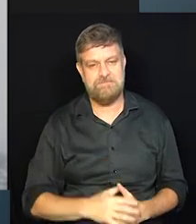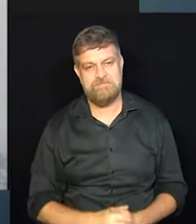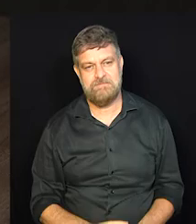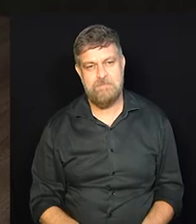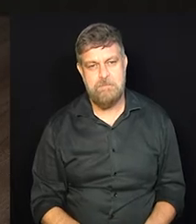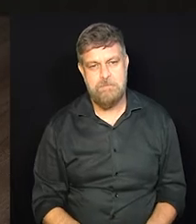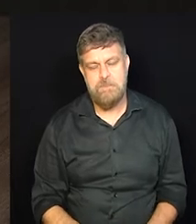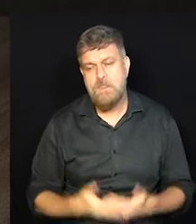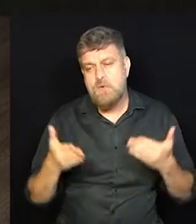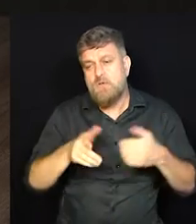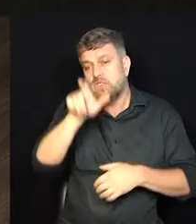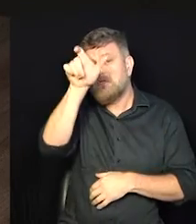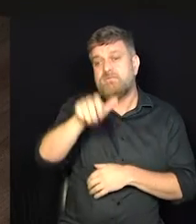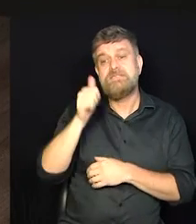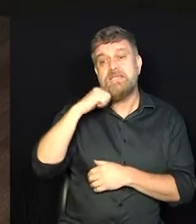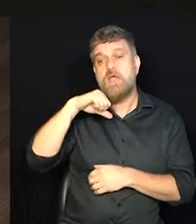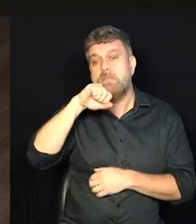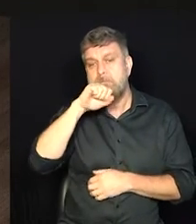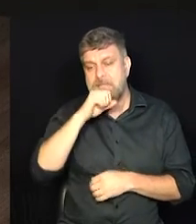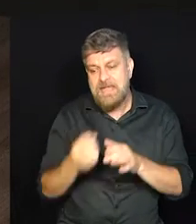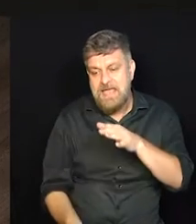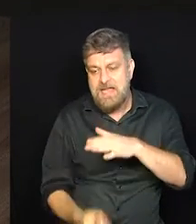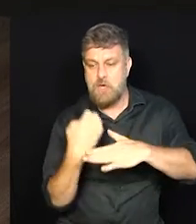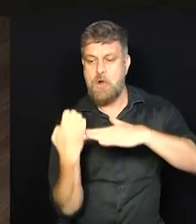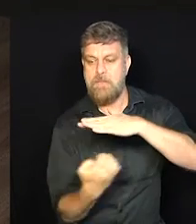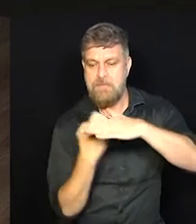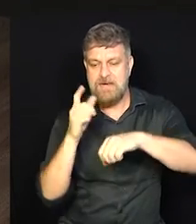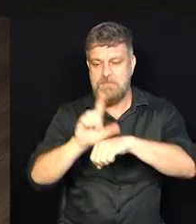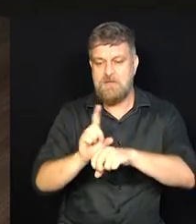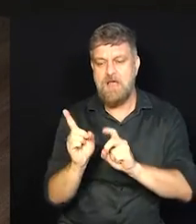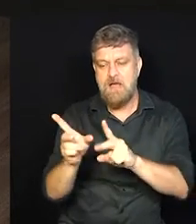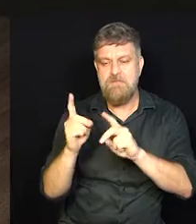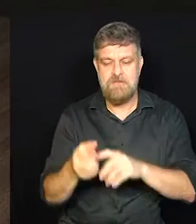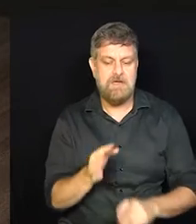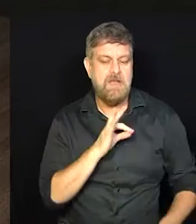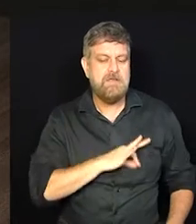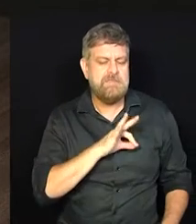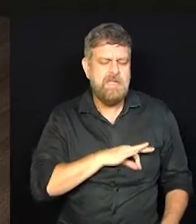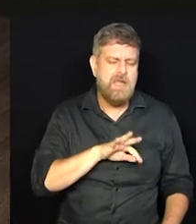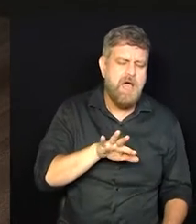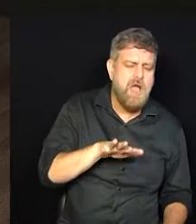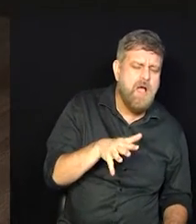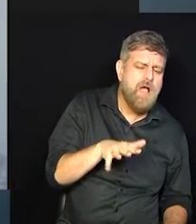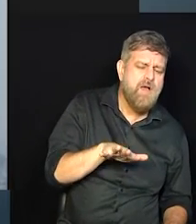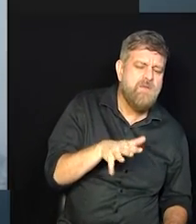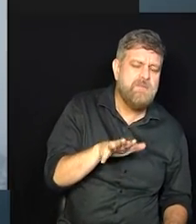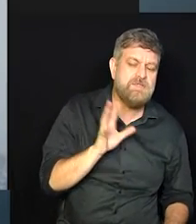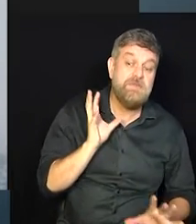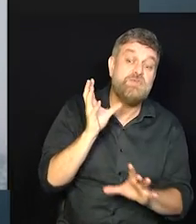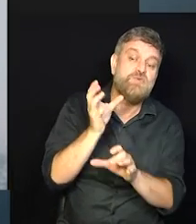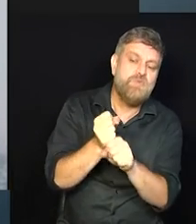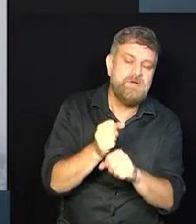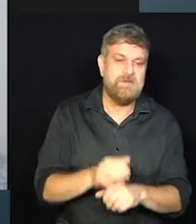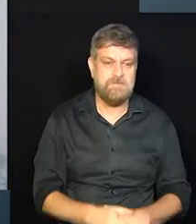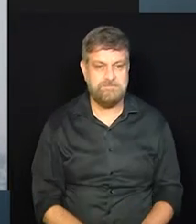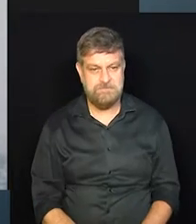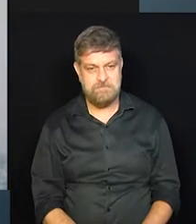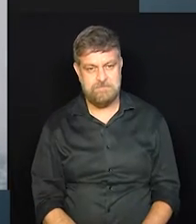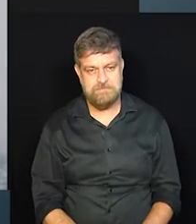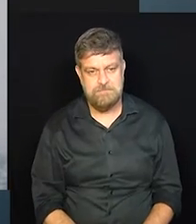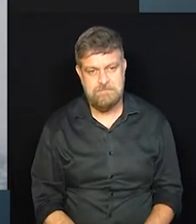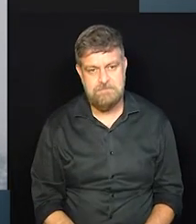legal. Hoje, ser uma mãe empreendedora, dá para ter uma média de rendimento de quanto? No seu caso, no seu segmento?